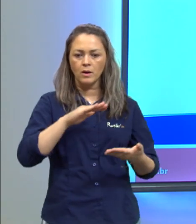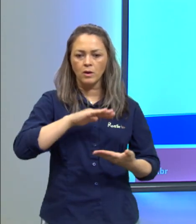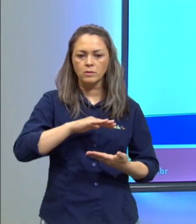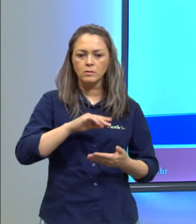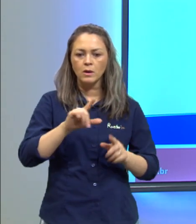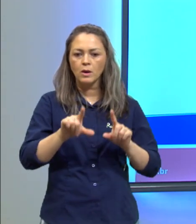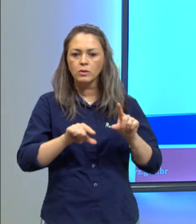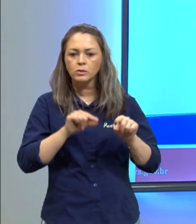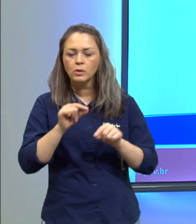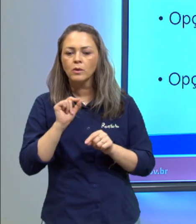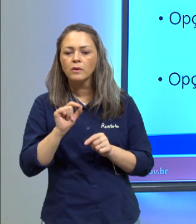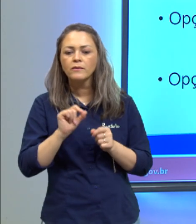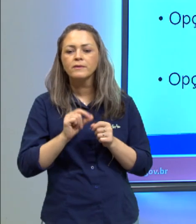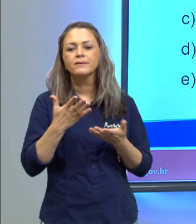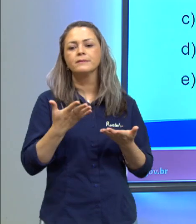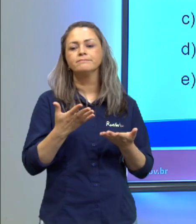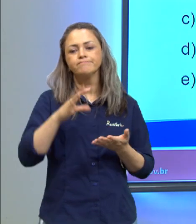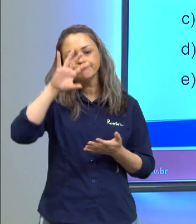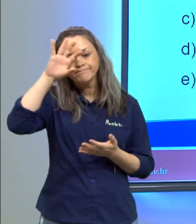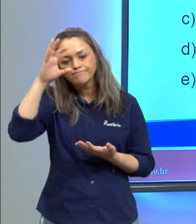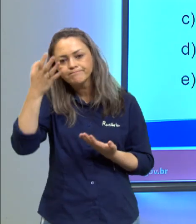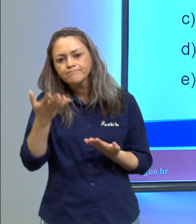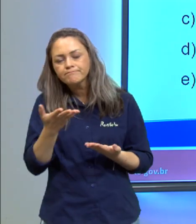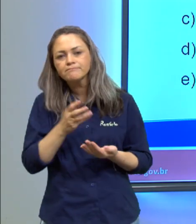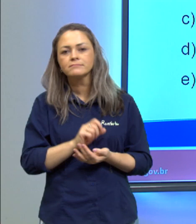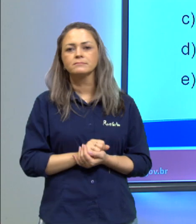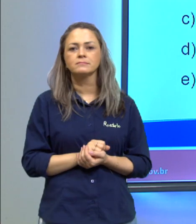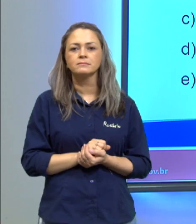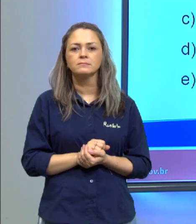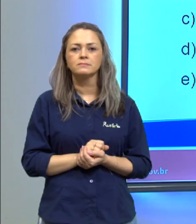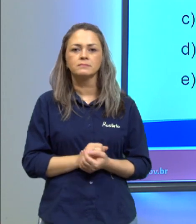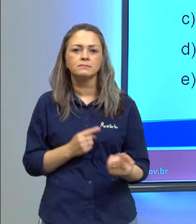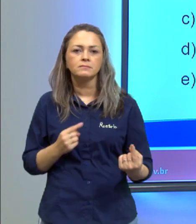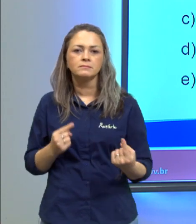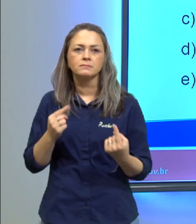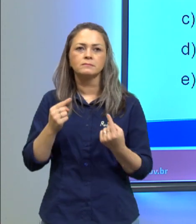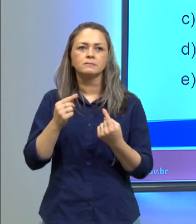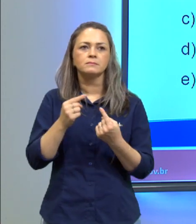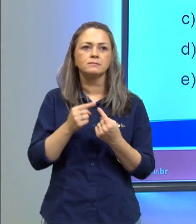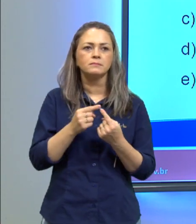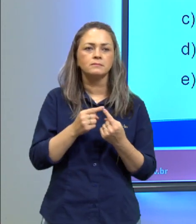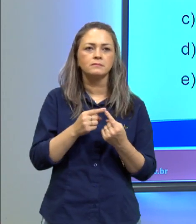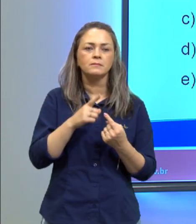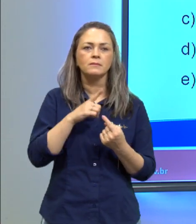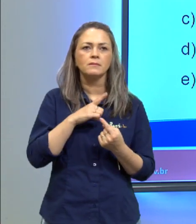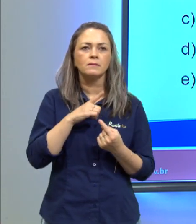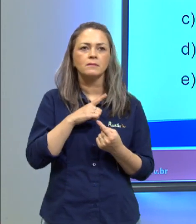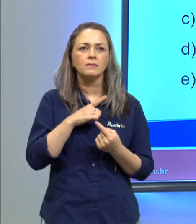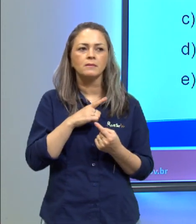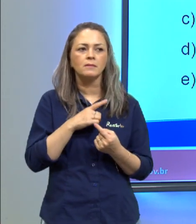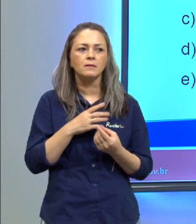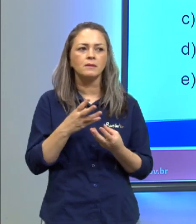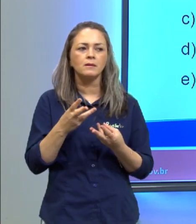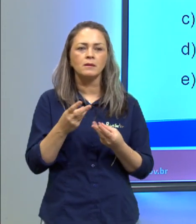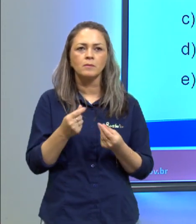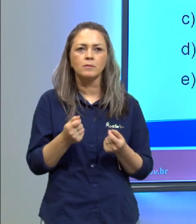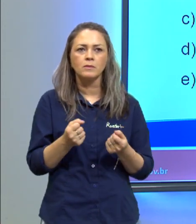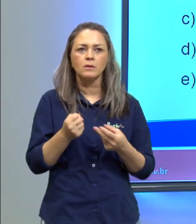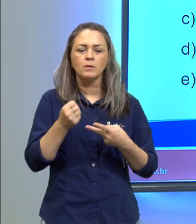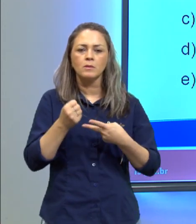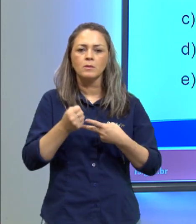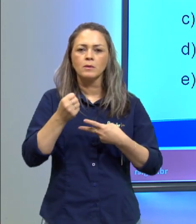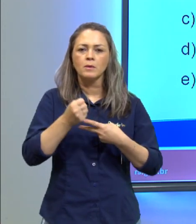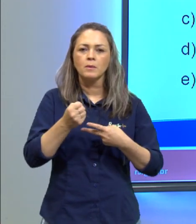decidirmos o que fazer bom com o objetivo de obter a maior probabilidade